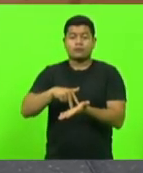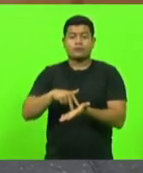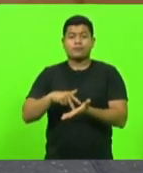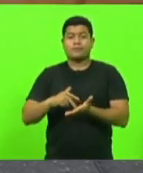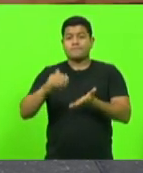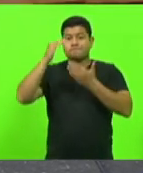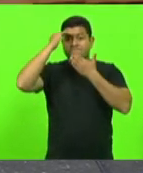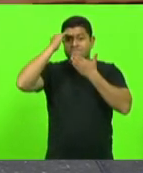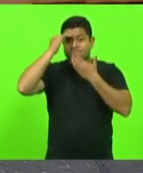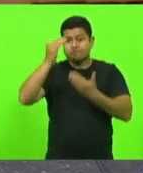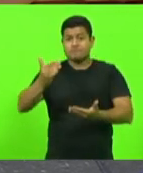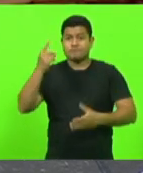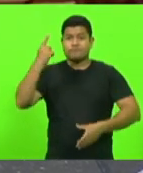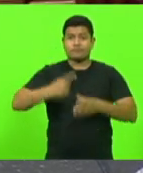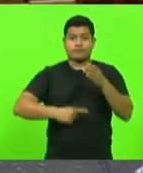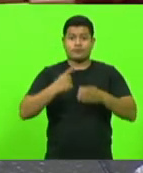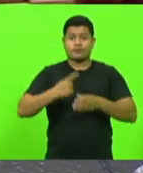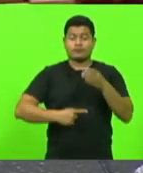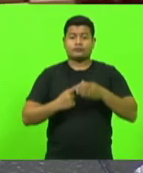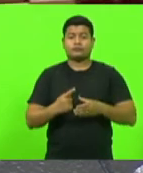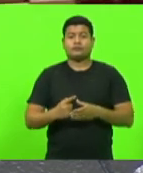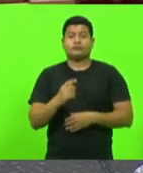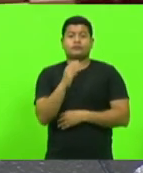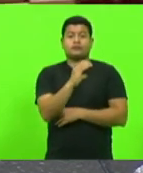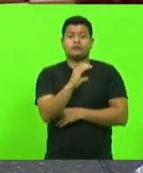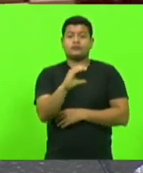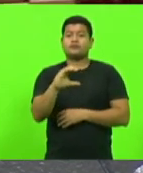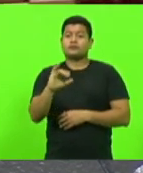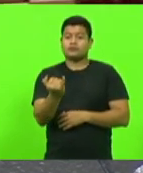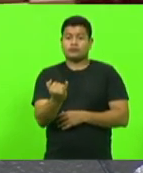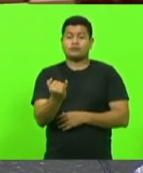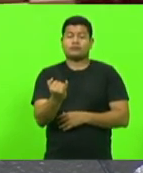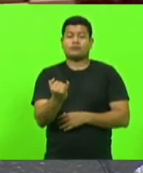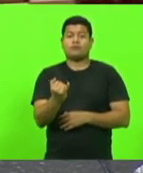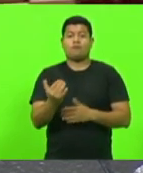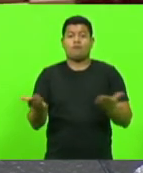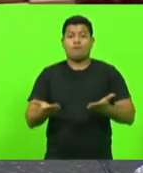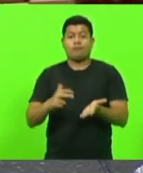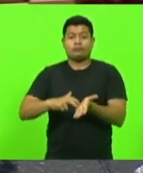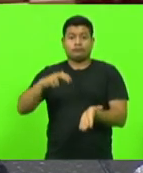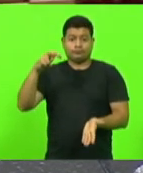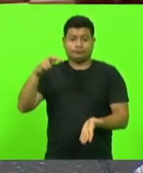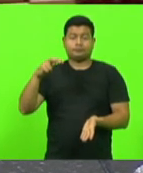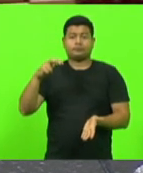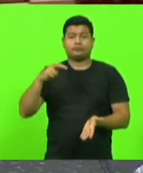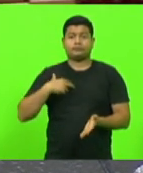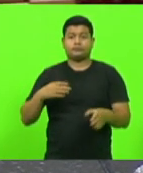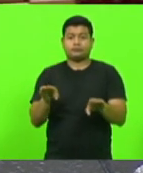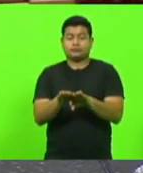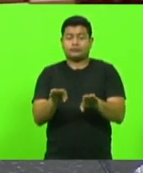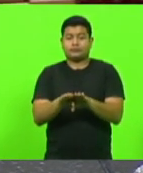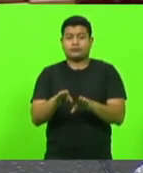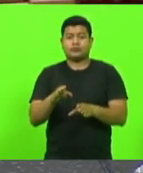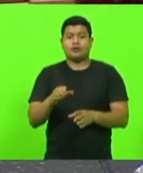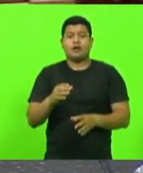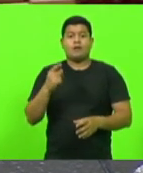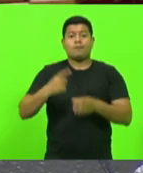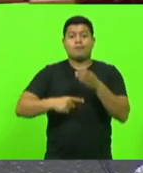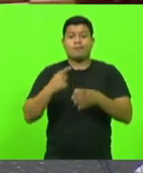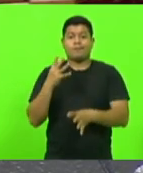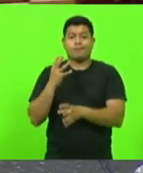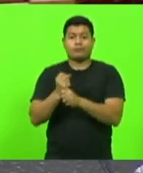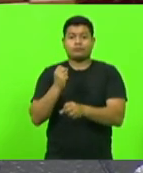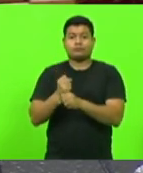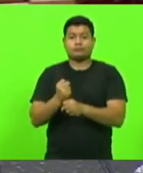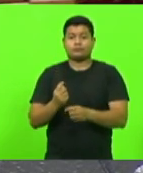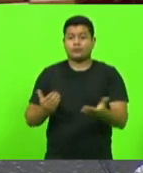comissões, Comissão de Constituição e Justiça, e hoje, pela manhã, a Comissão de Finanças, que aprovou